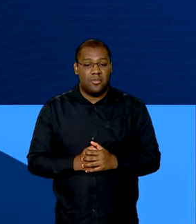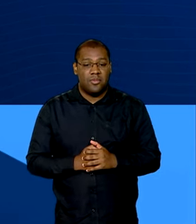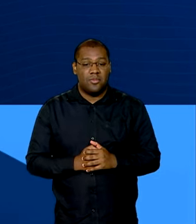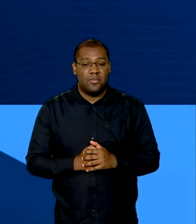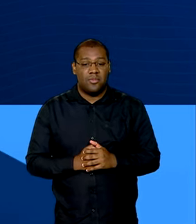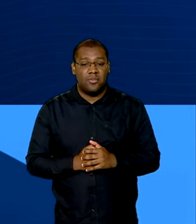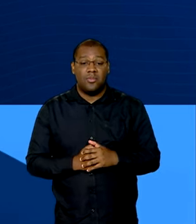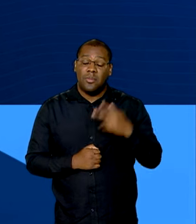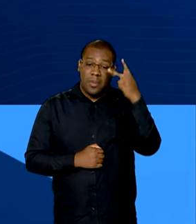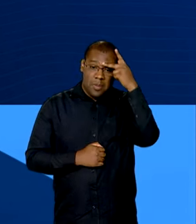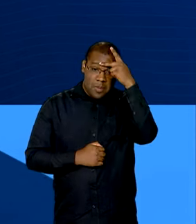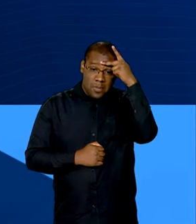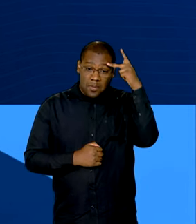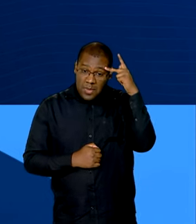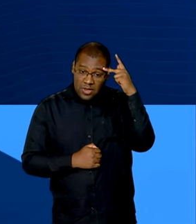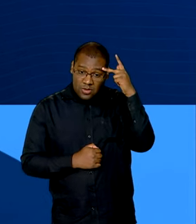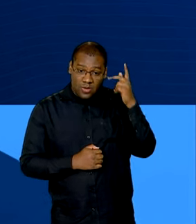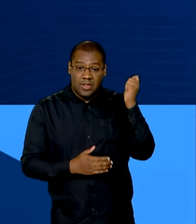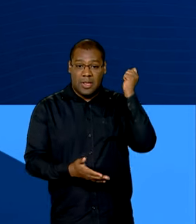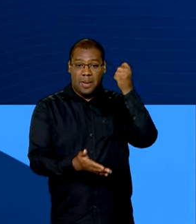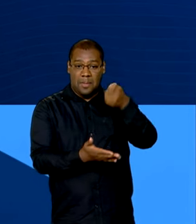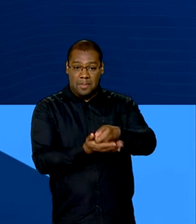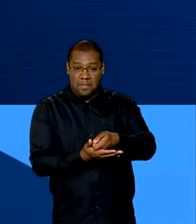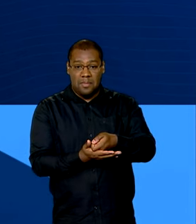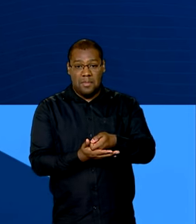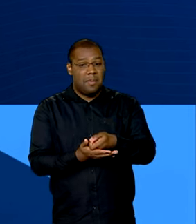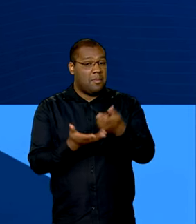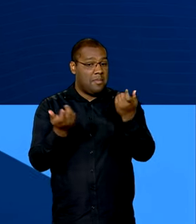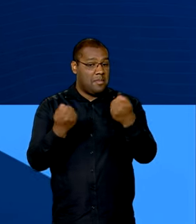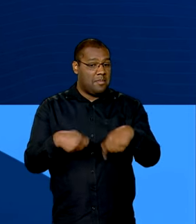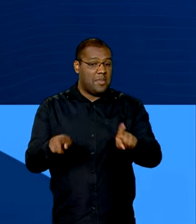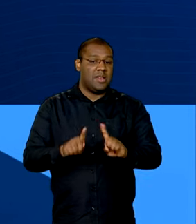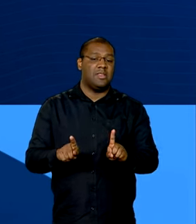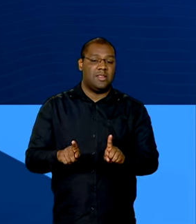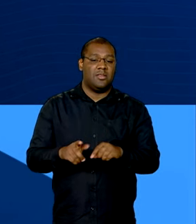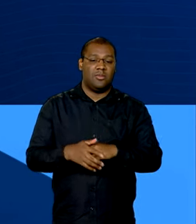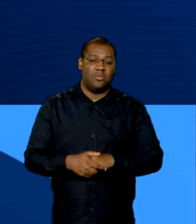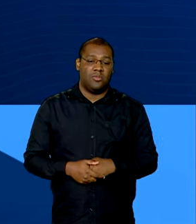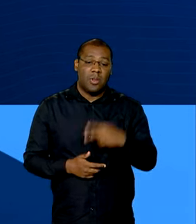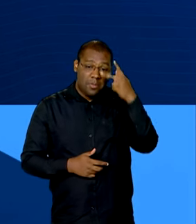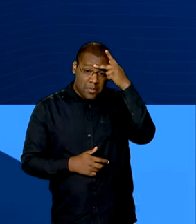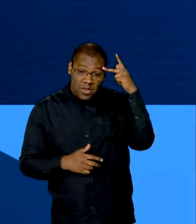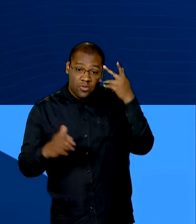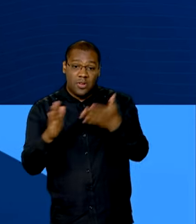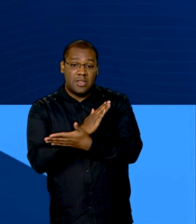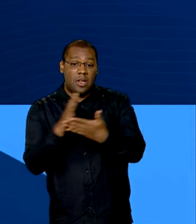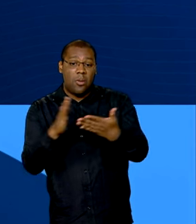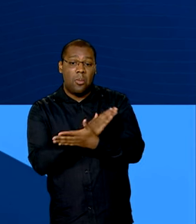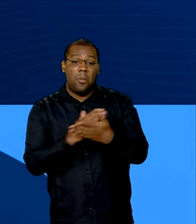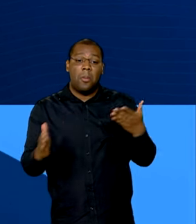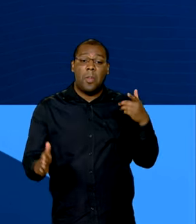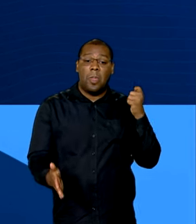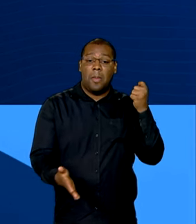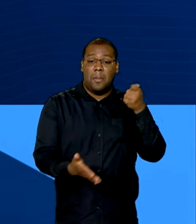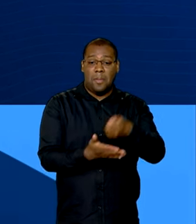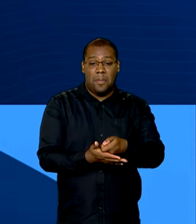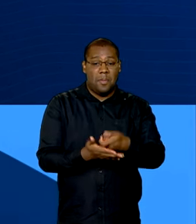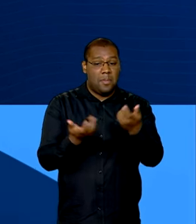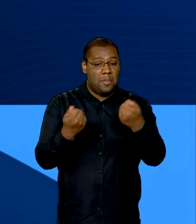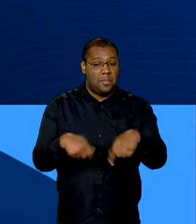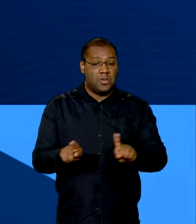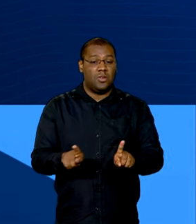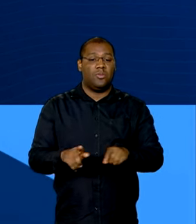isentos não tributáveis e tributados exclusivamente na fonte se o valor passou desse limite.